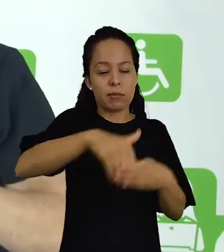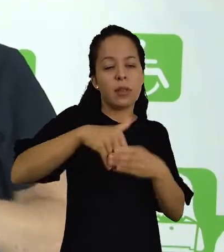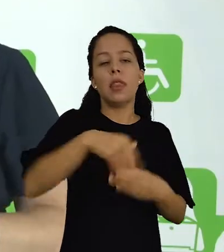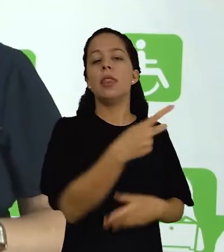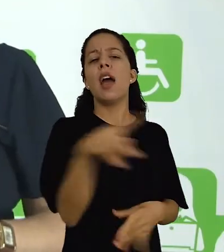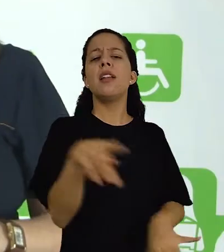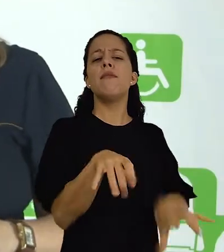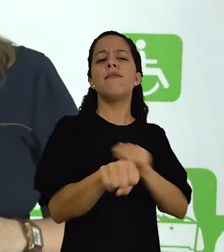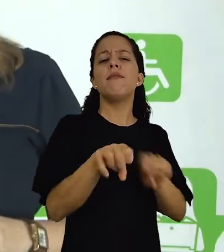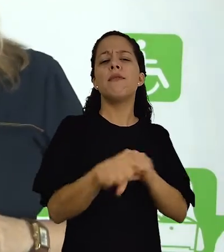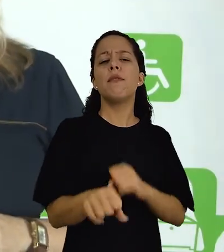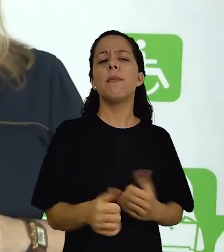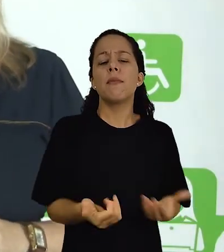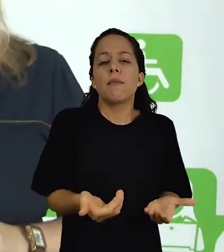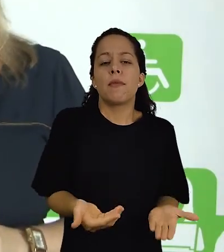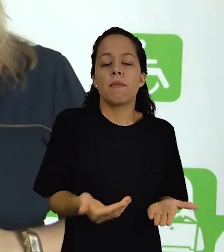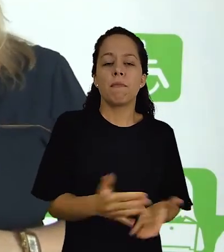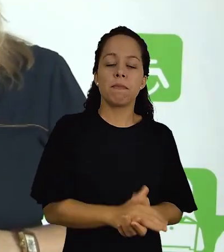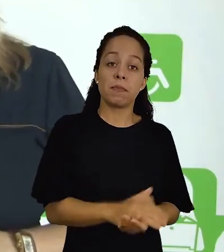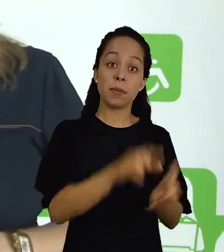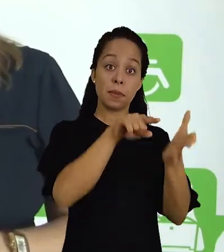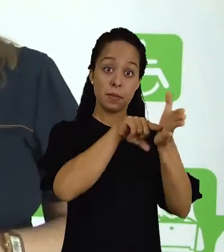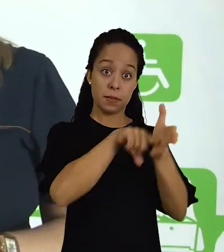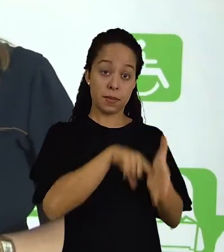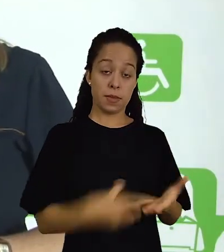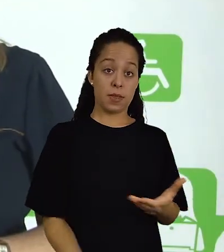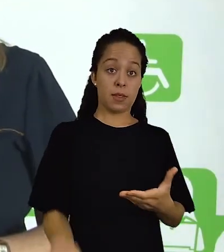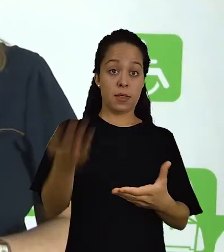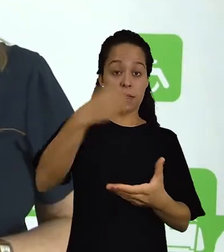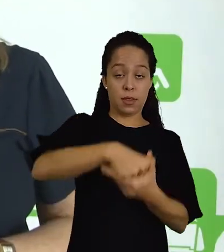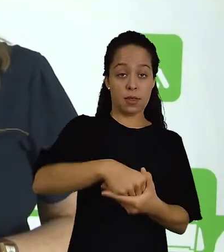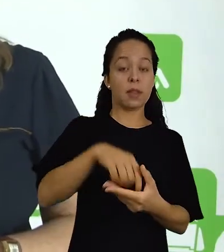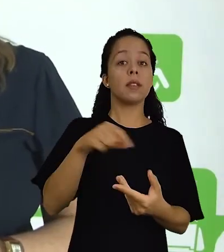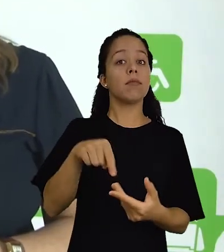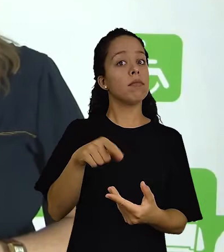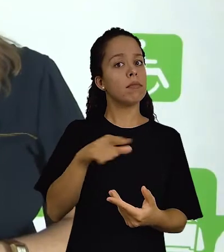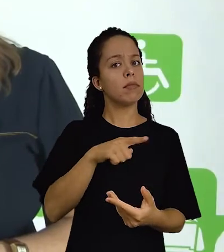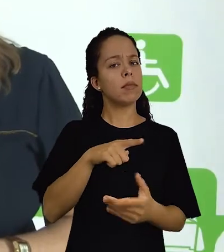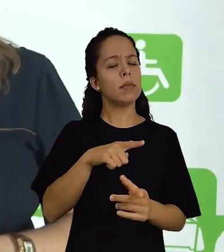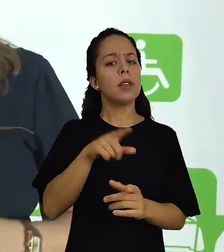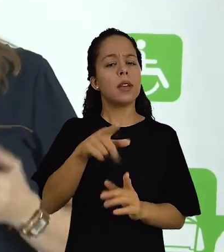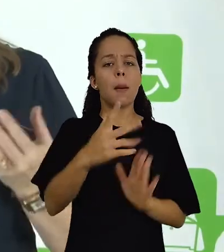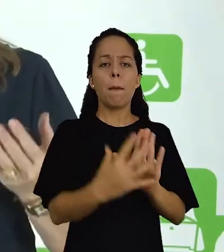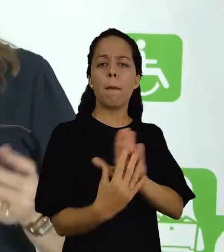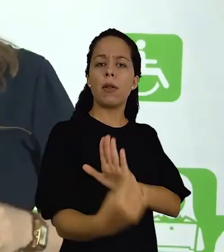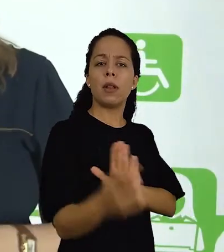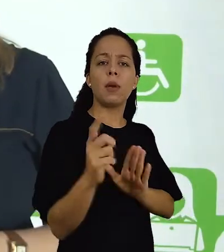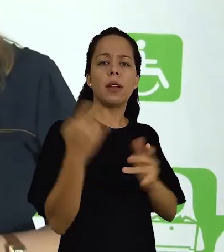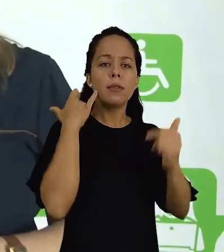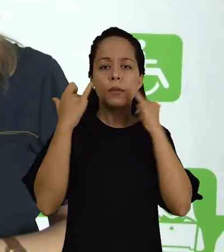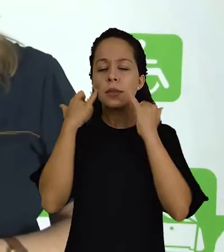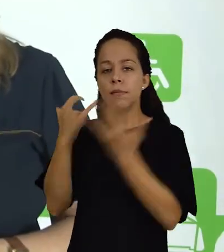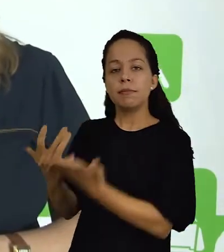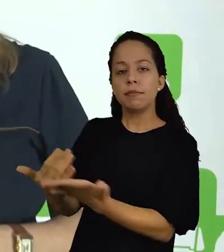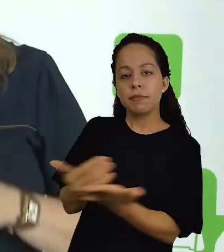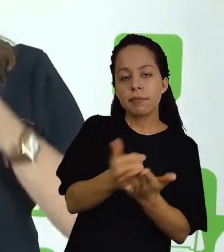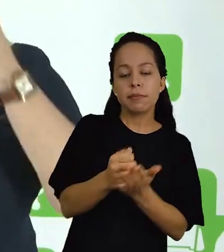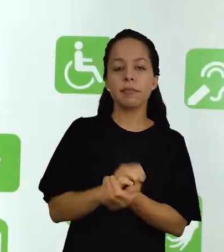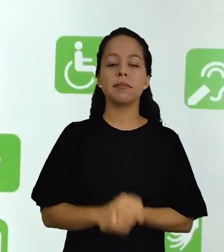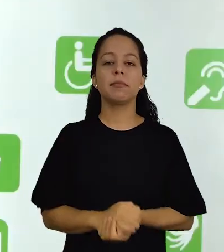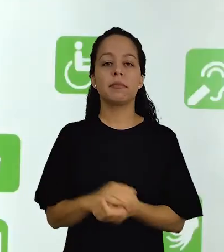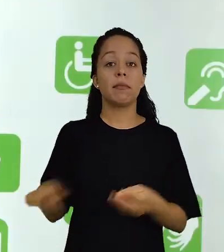eleitores. As pesquisas descritivas, elas normalmente assumem a forma de levantamento de dados.